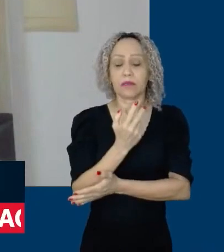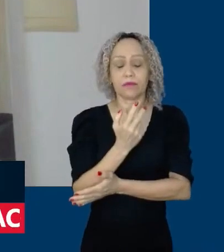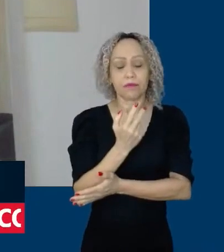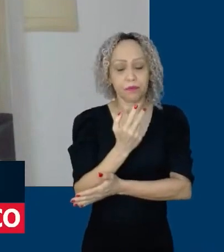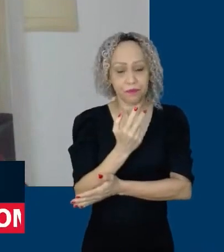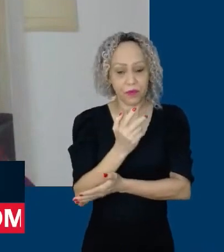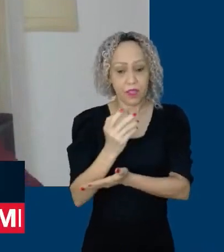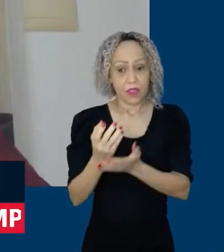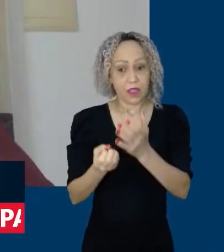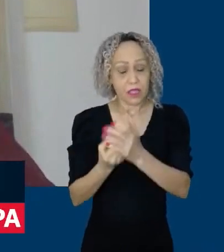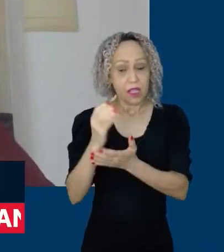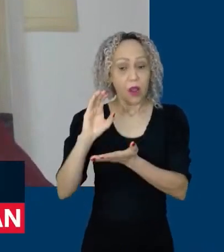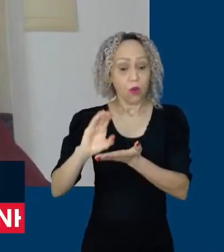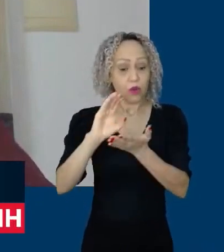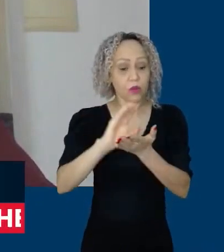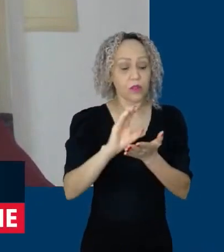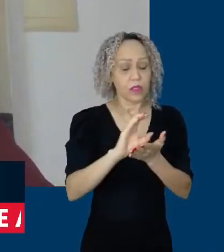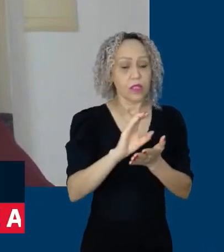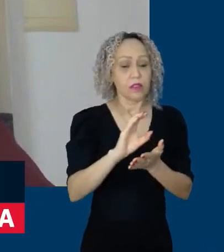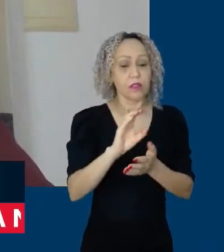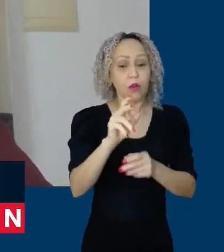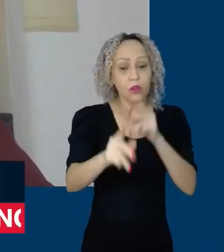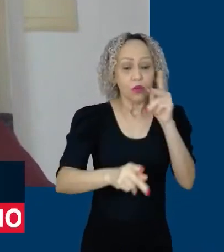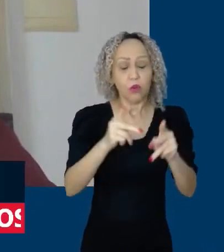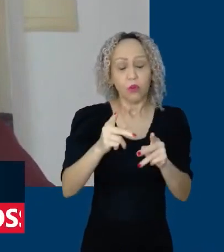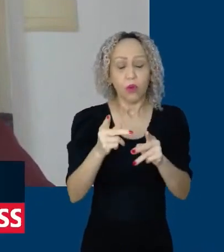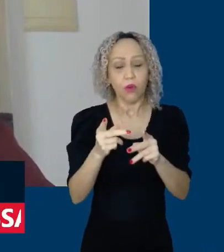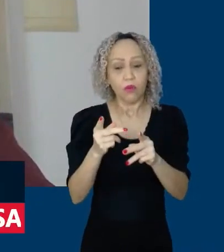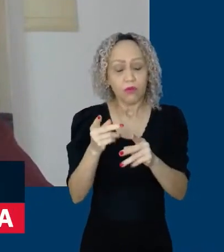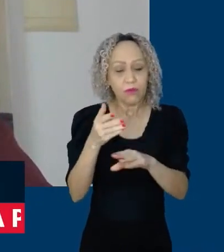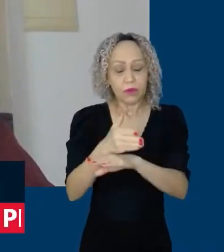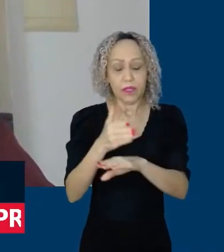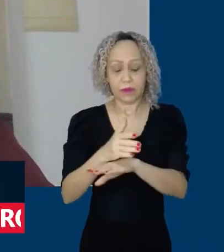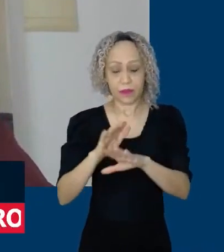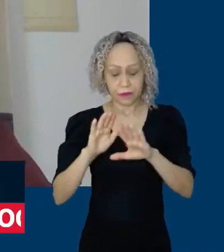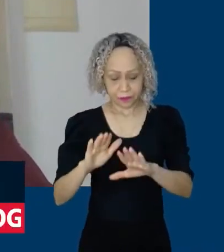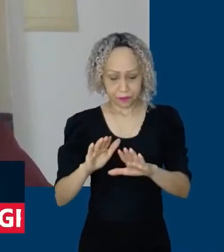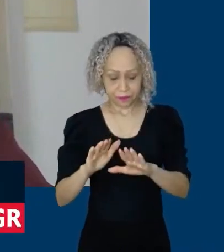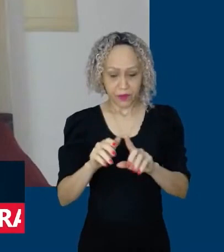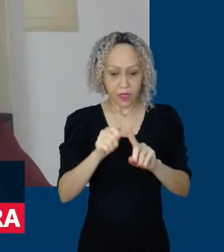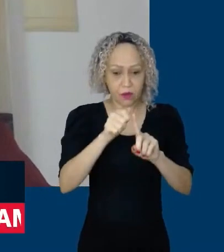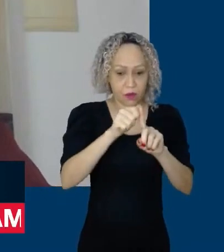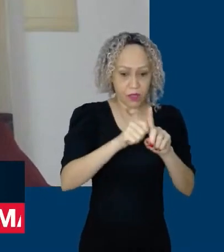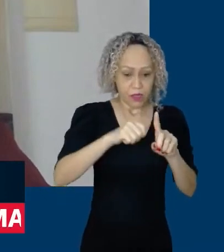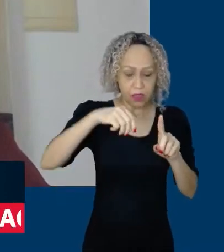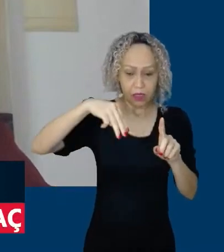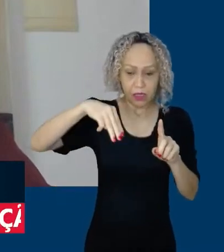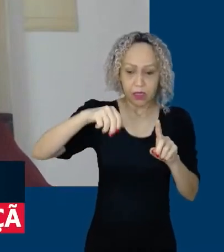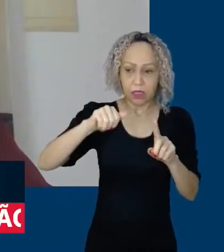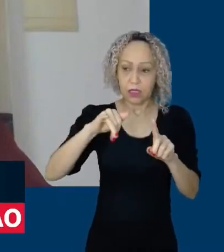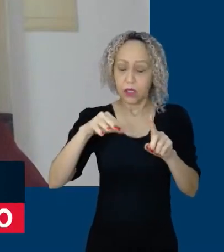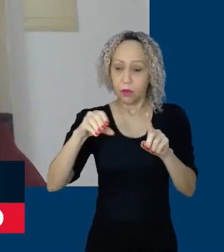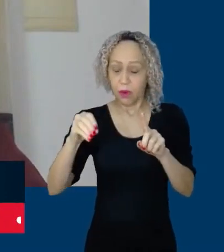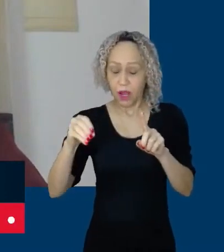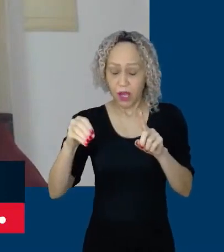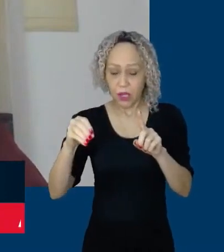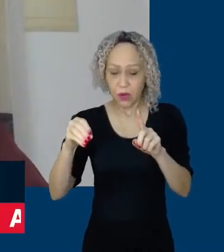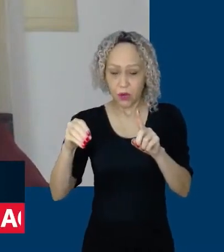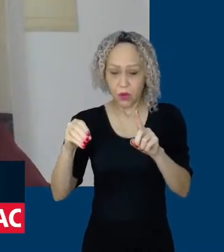começarão, de maio a julho, as plenárias estaduais